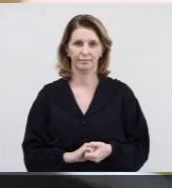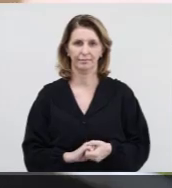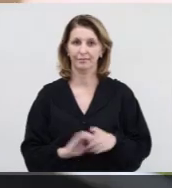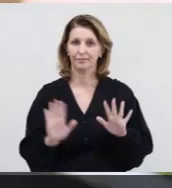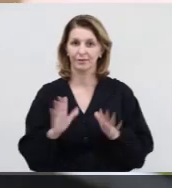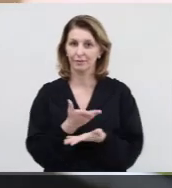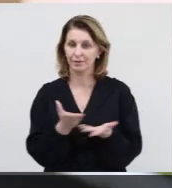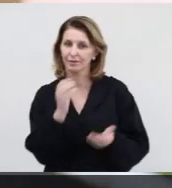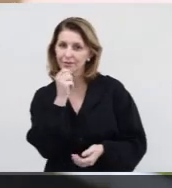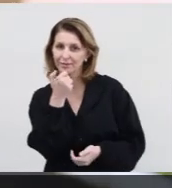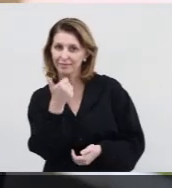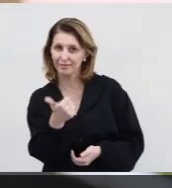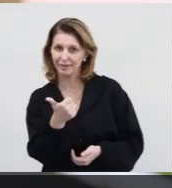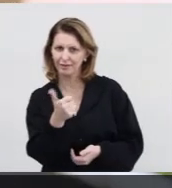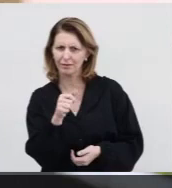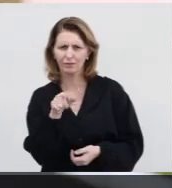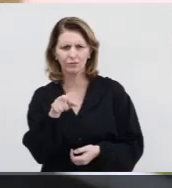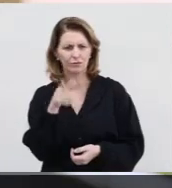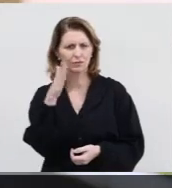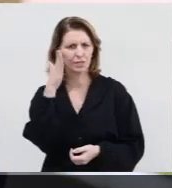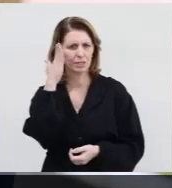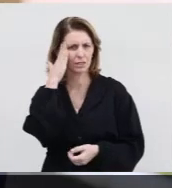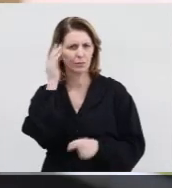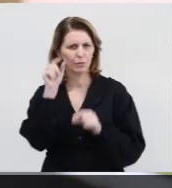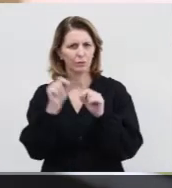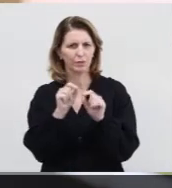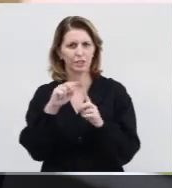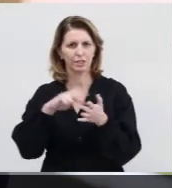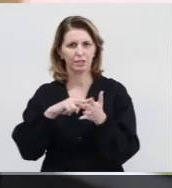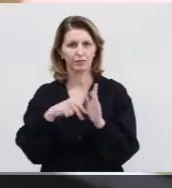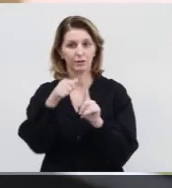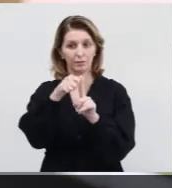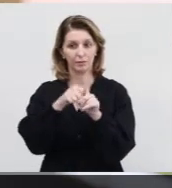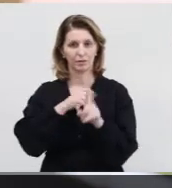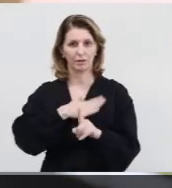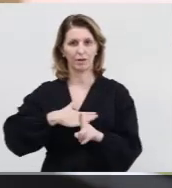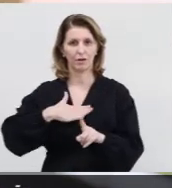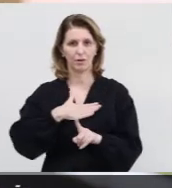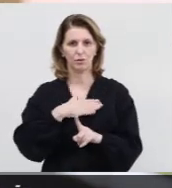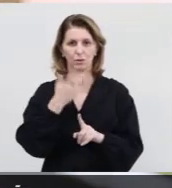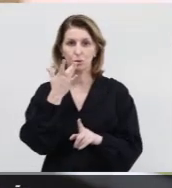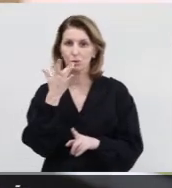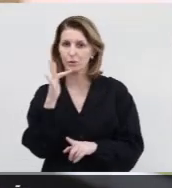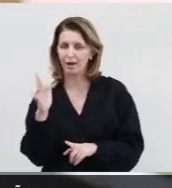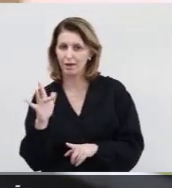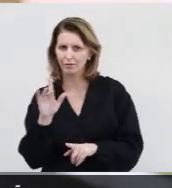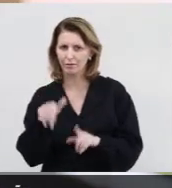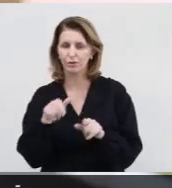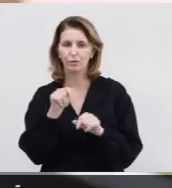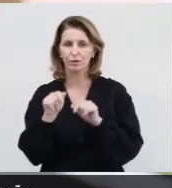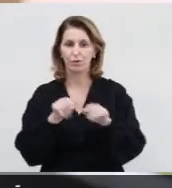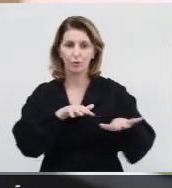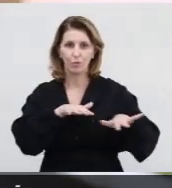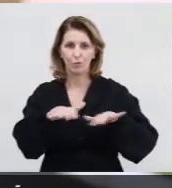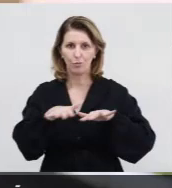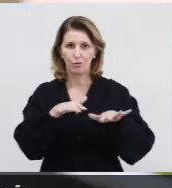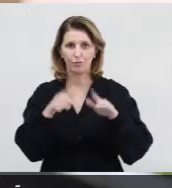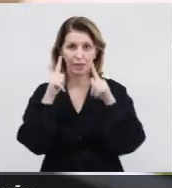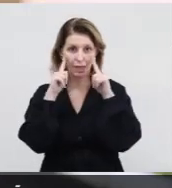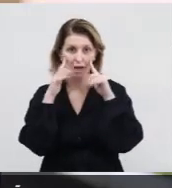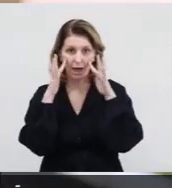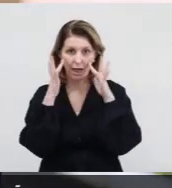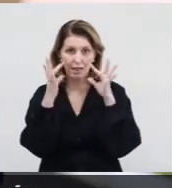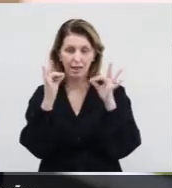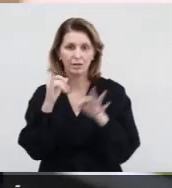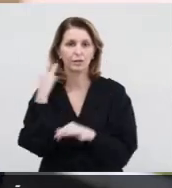Olá pessoal, tudo bem? Me diz uma coisa, você sabe o que é o agosto dourado? O agosto dourado é um movimento que alerta